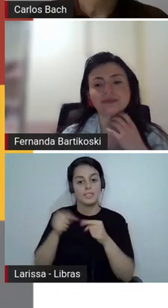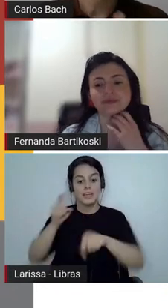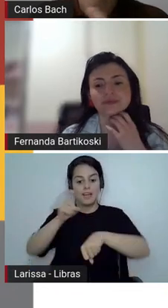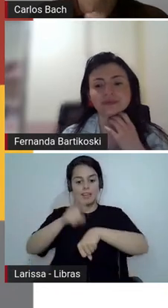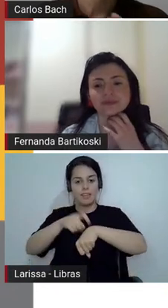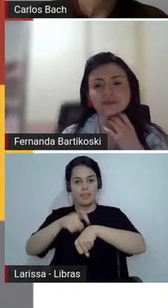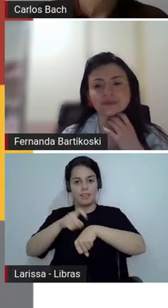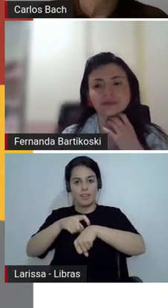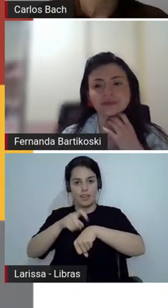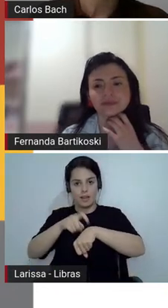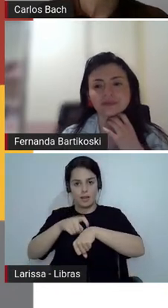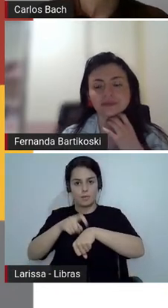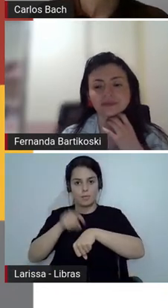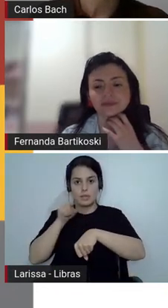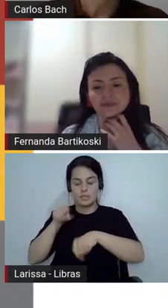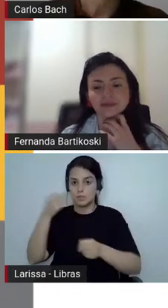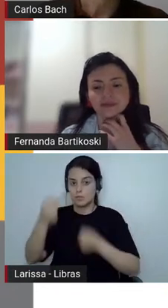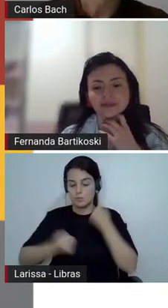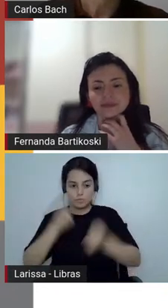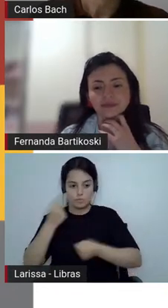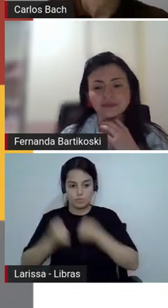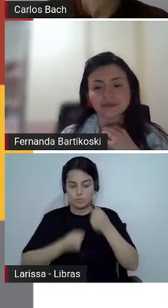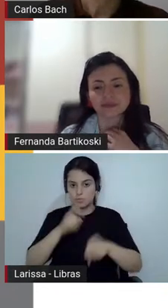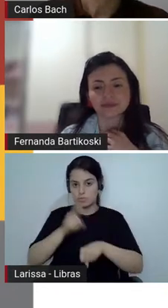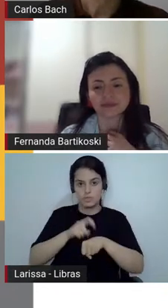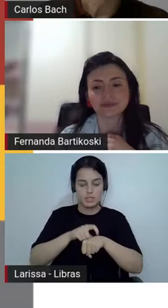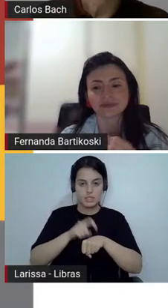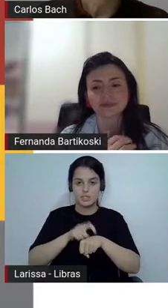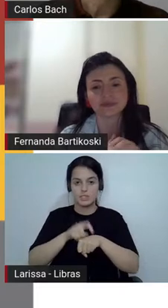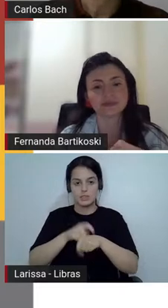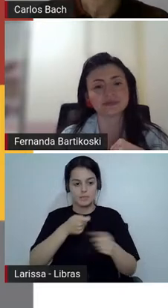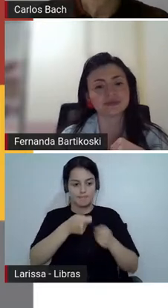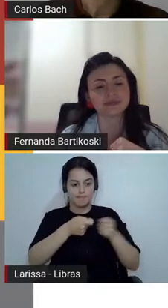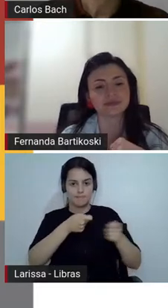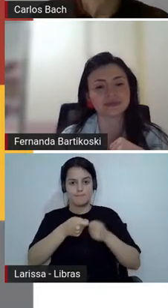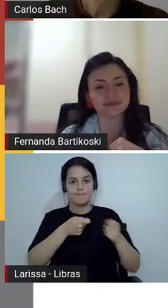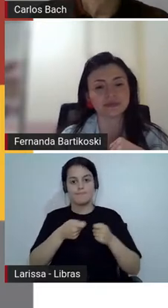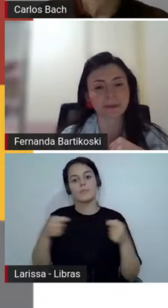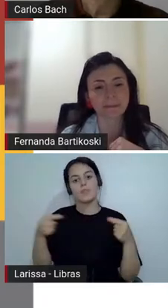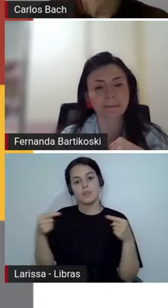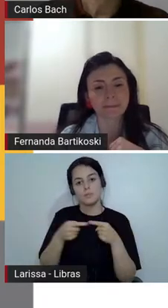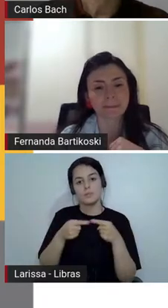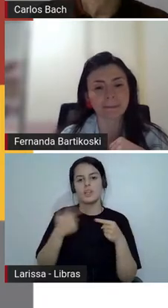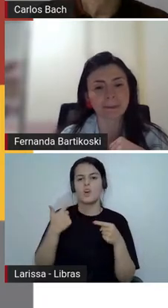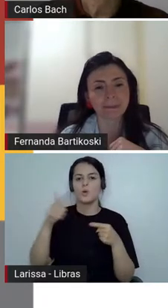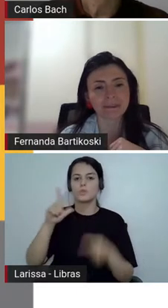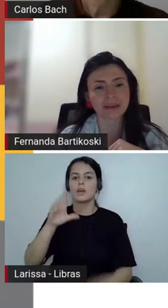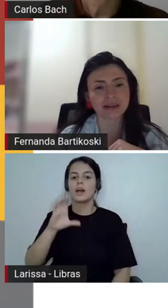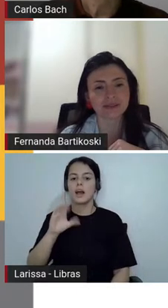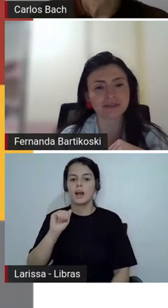Cronos e Cairos estão sempre no nosso pé aí pode seguir pra gente poder